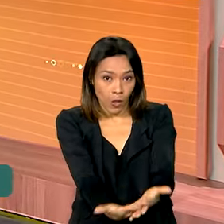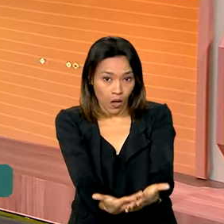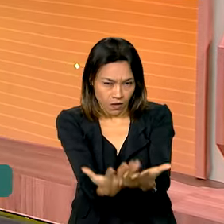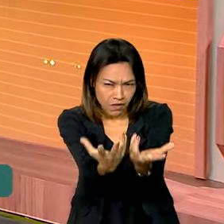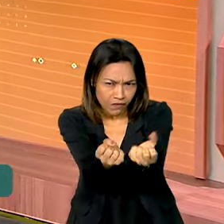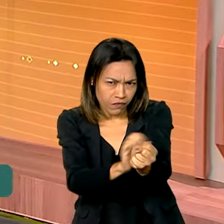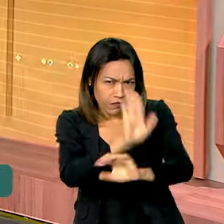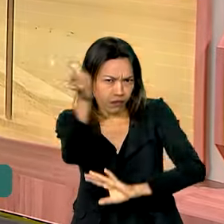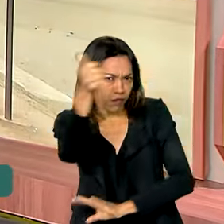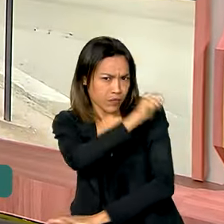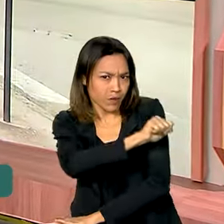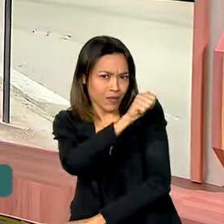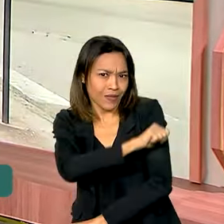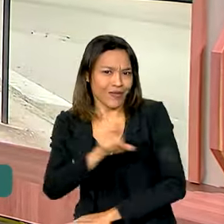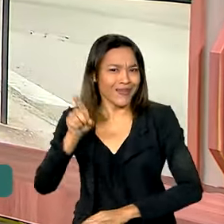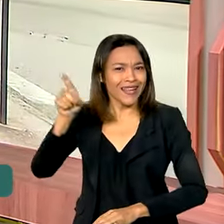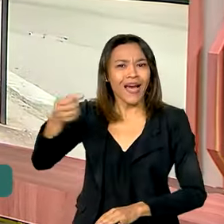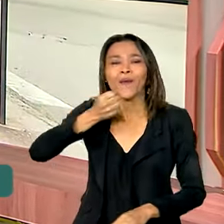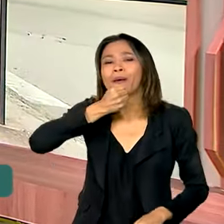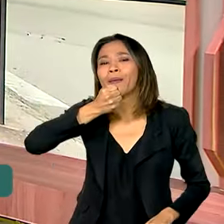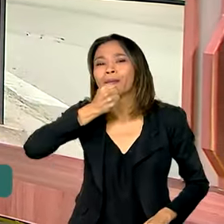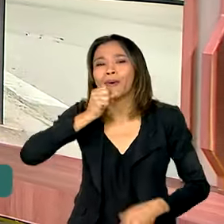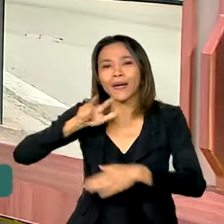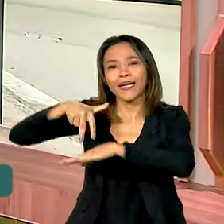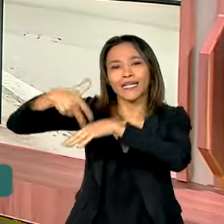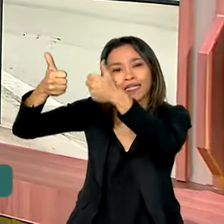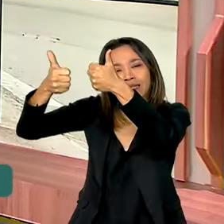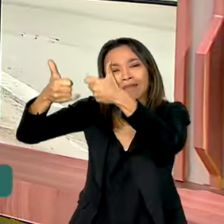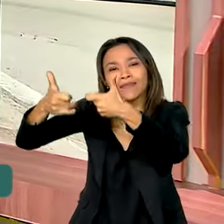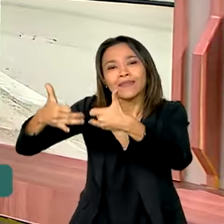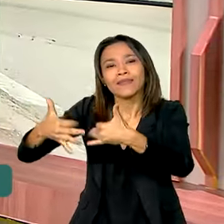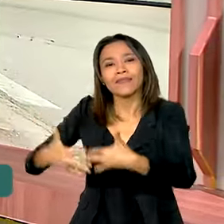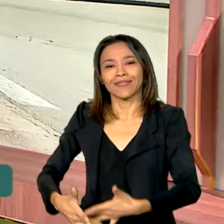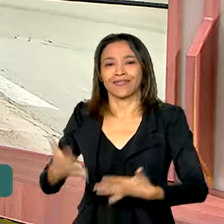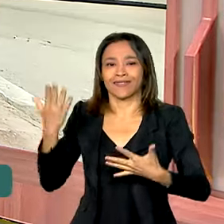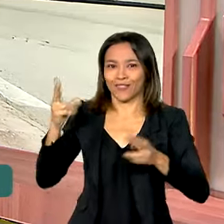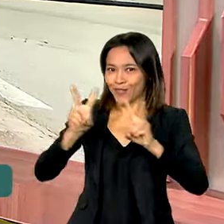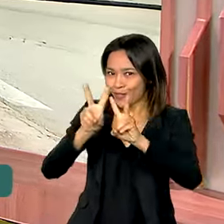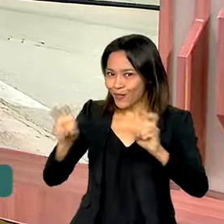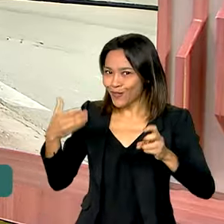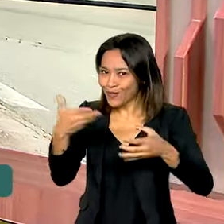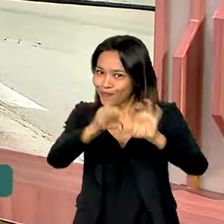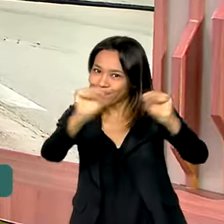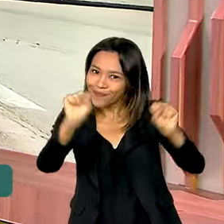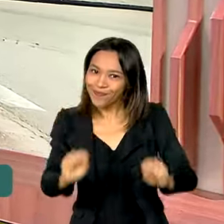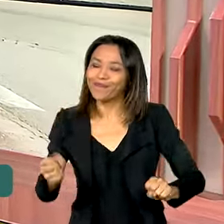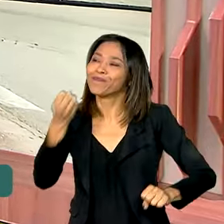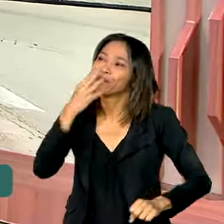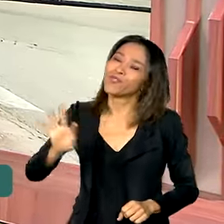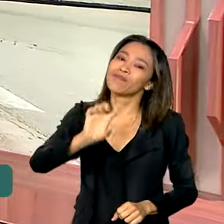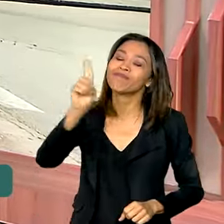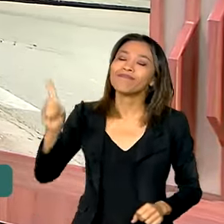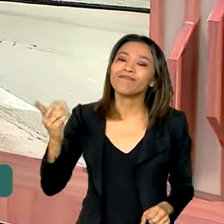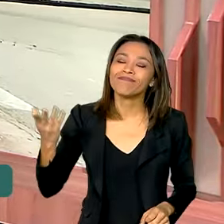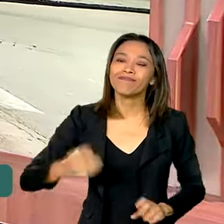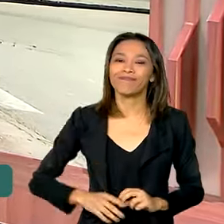Vamos ao Rio de Janeiro? O repórter Tiago Pimenta tem mais detalhes ao vivo sobre esse sistema. Bom dia, Tiago.